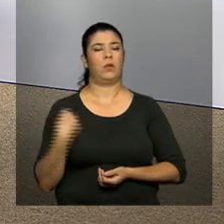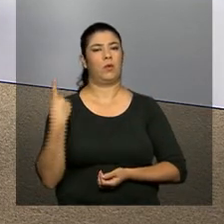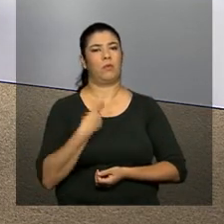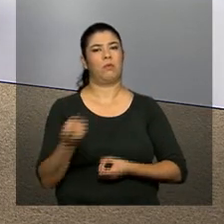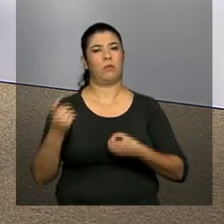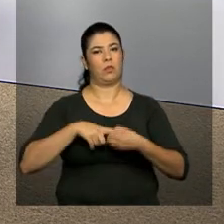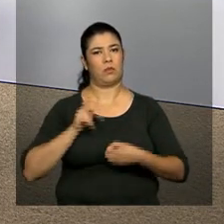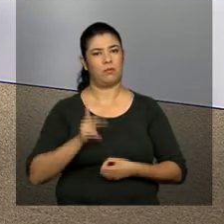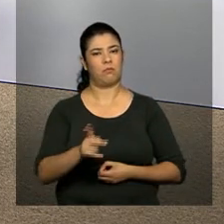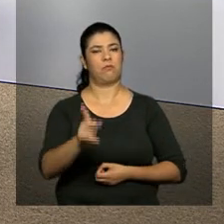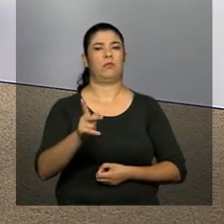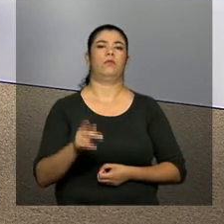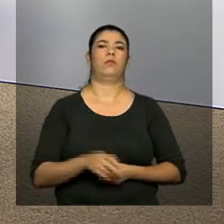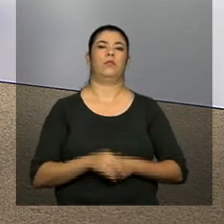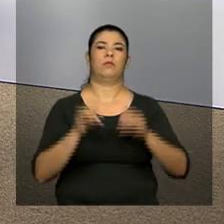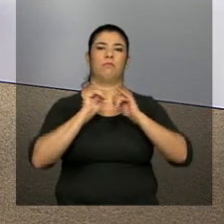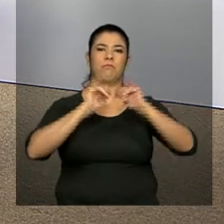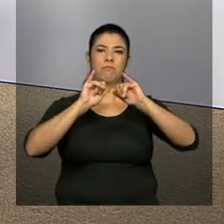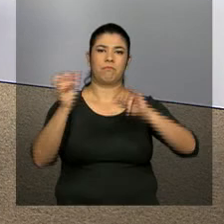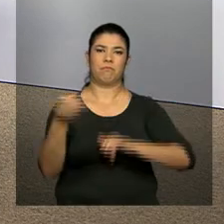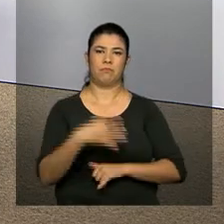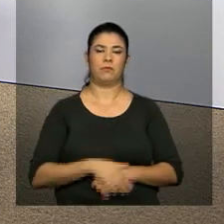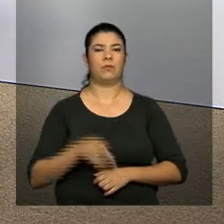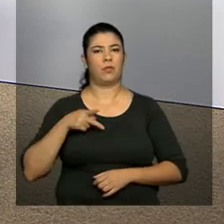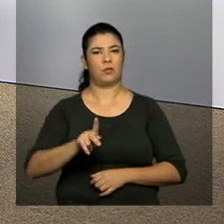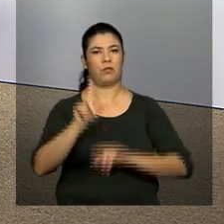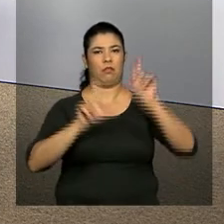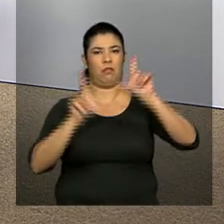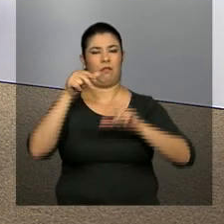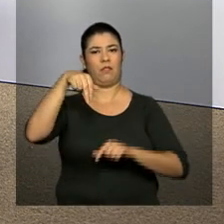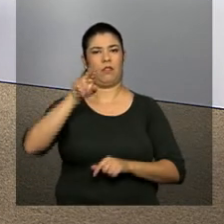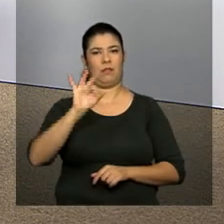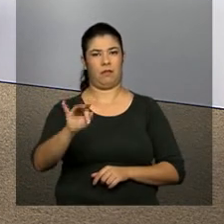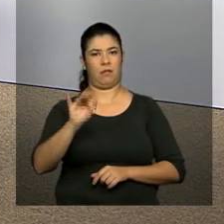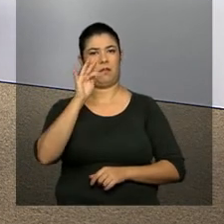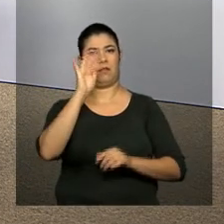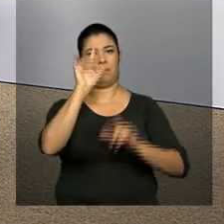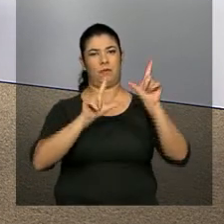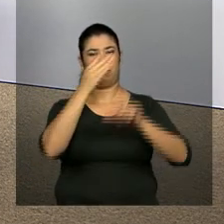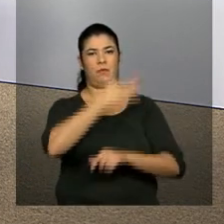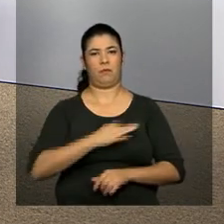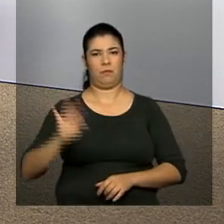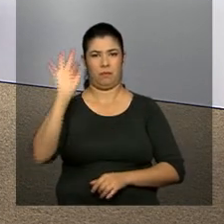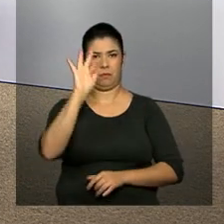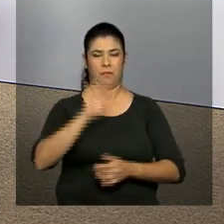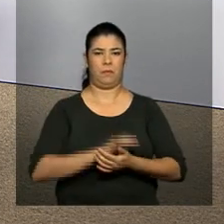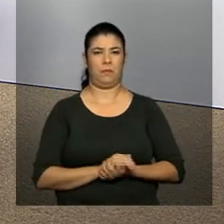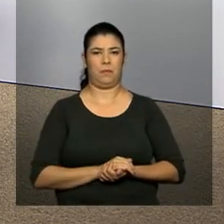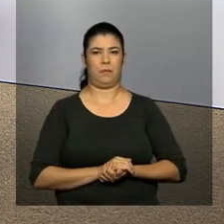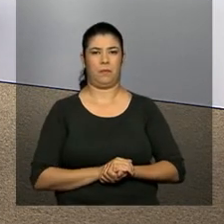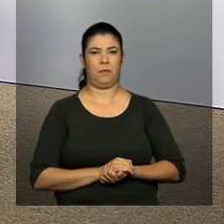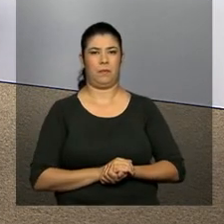podemos voltar a qualquer momento com novas informações. Continue aqui com a gente na NBR, a TV do Governo Federal.